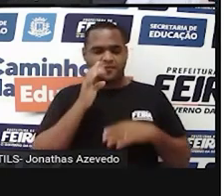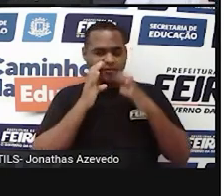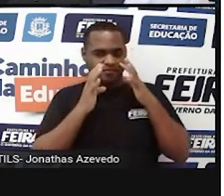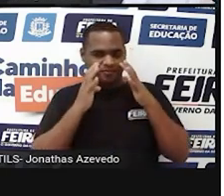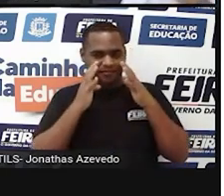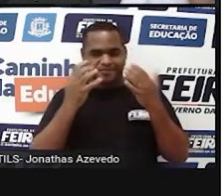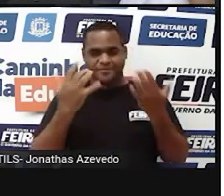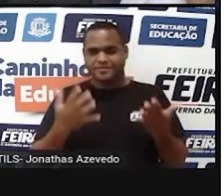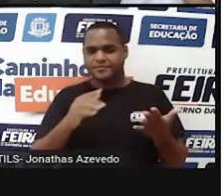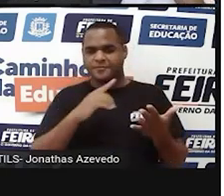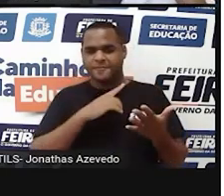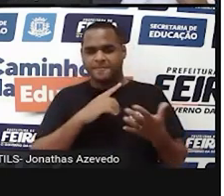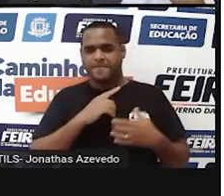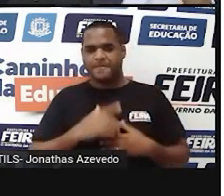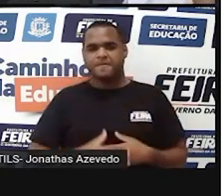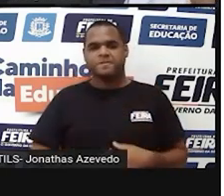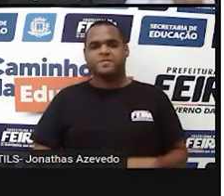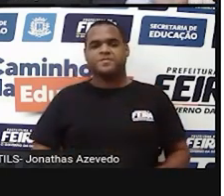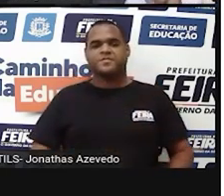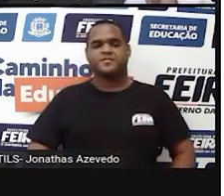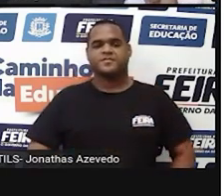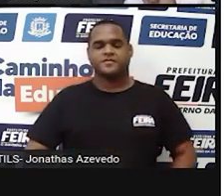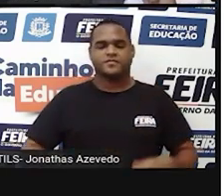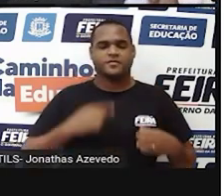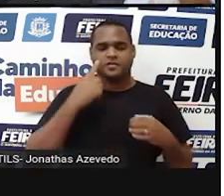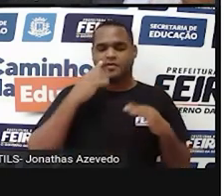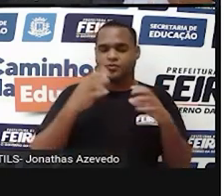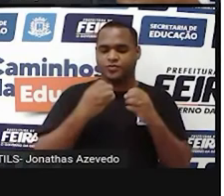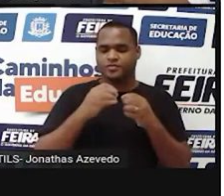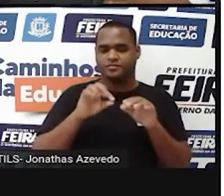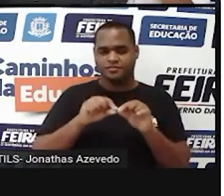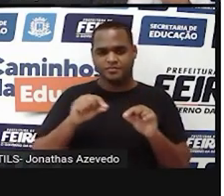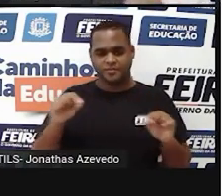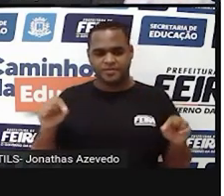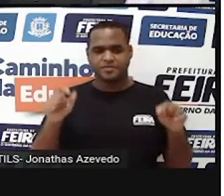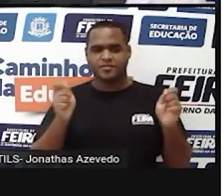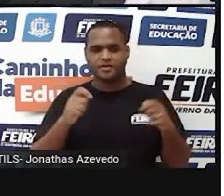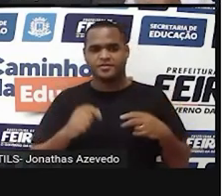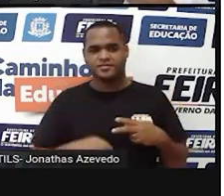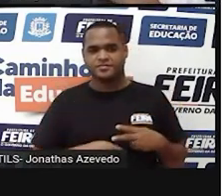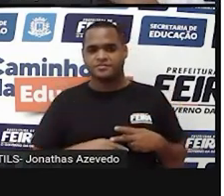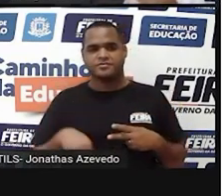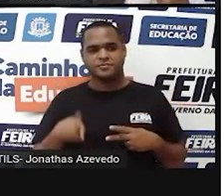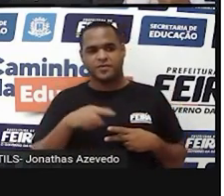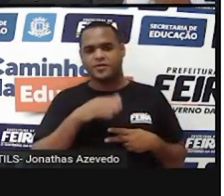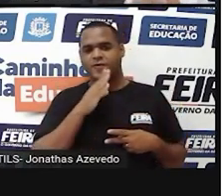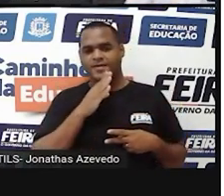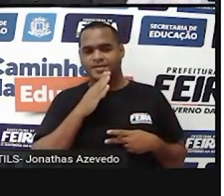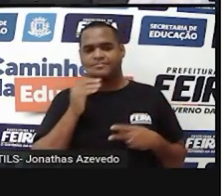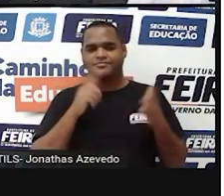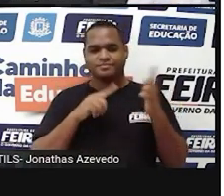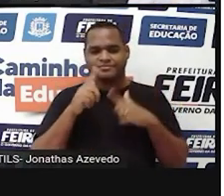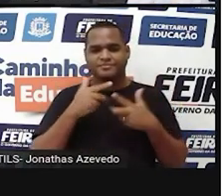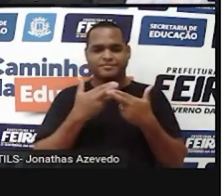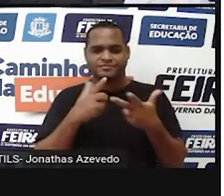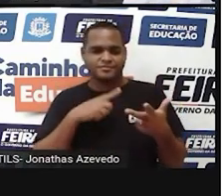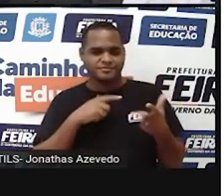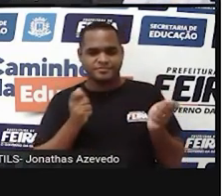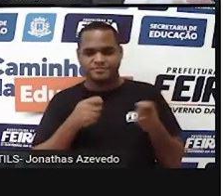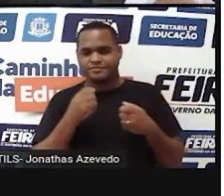nessa aula. A gente viu que tudo à nossa volta tem medida. Ok. Isso aí a gente consegue observar e perceber.